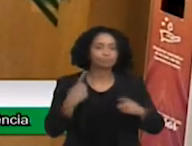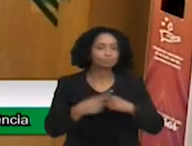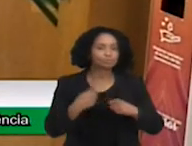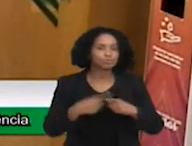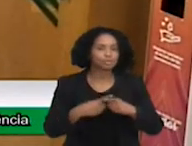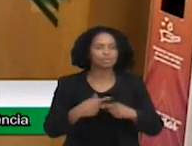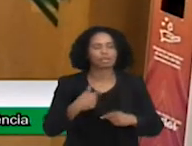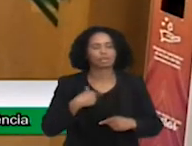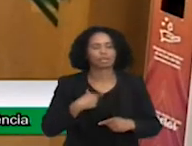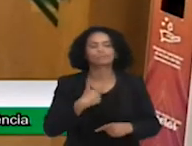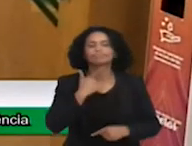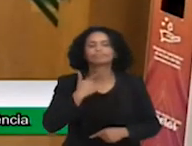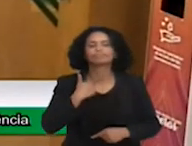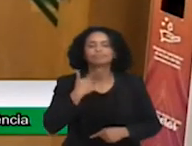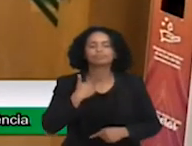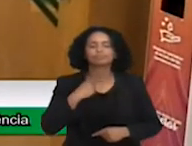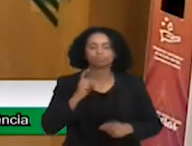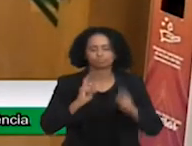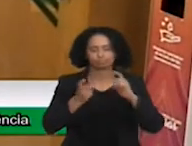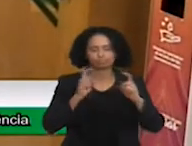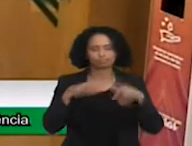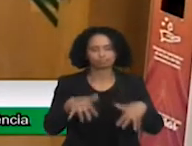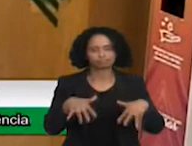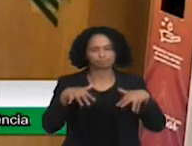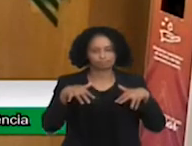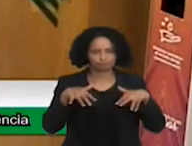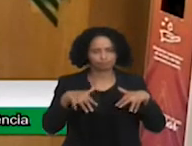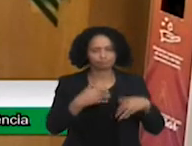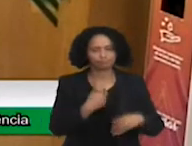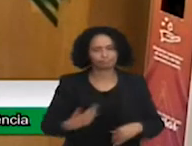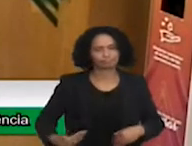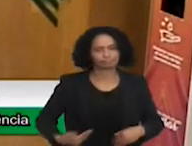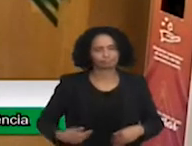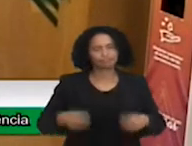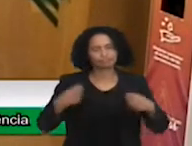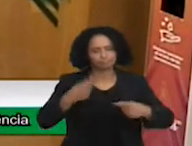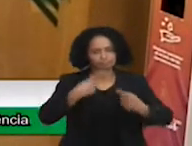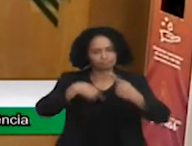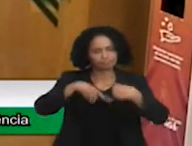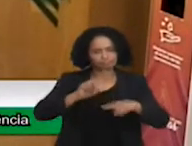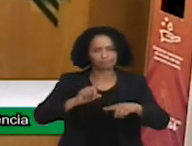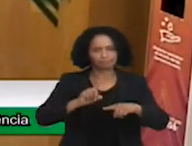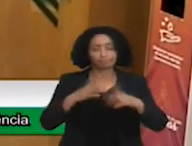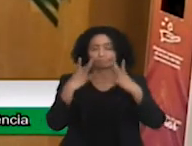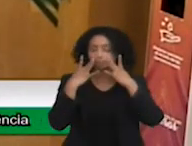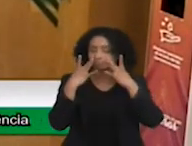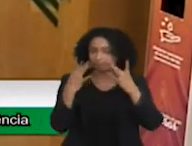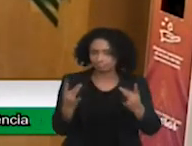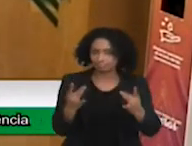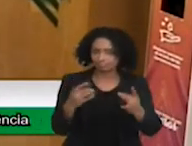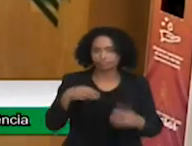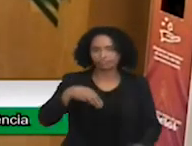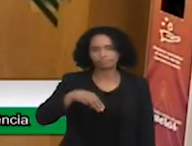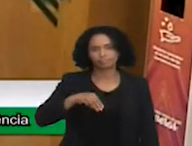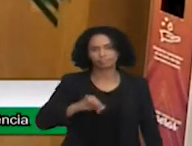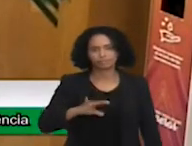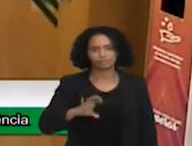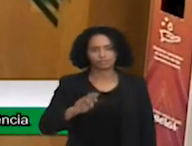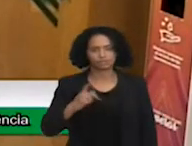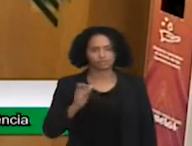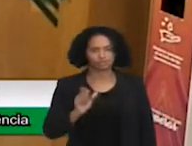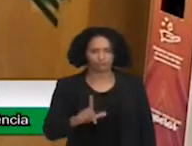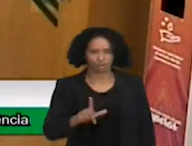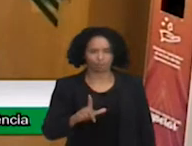votos de que a audiência, pela sua importância, seja revestida de pleno êxito. Atenciosamente, Michel Araújo Silva